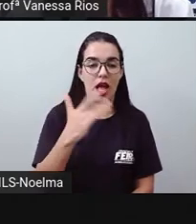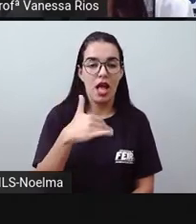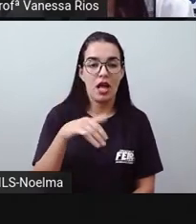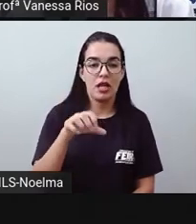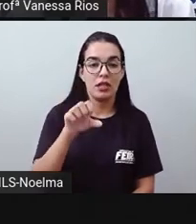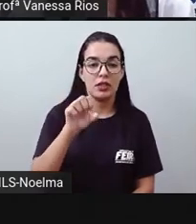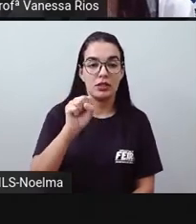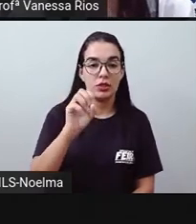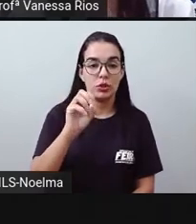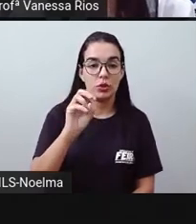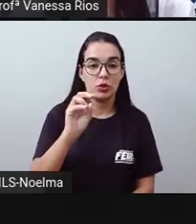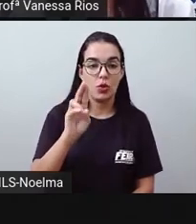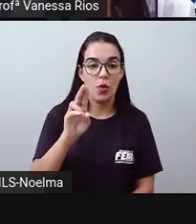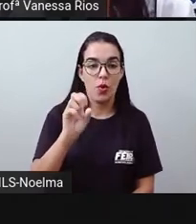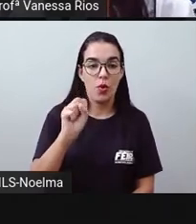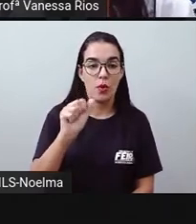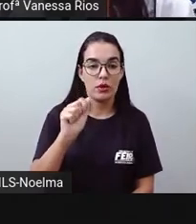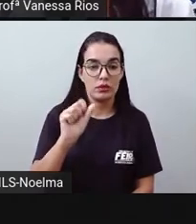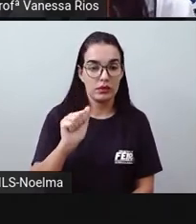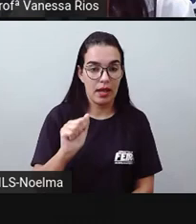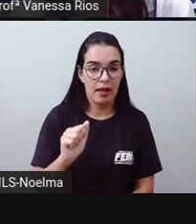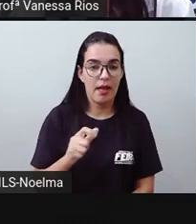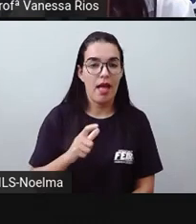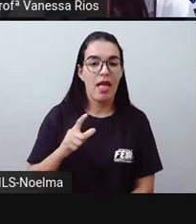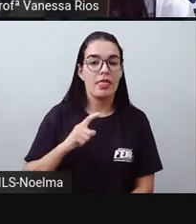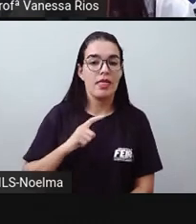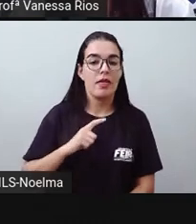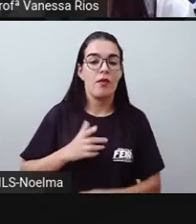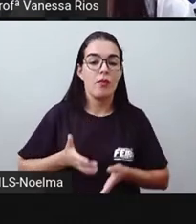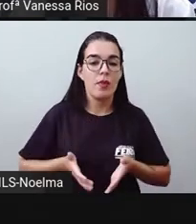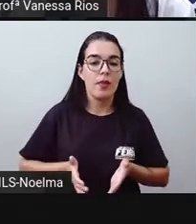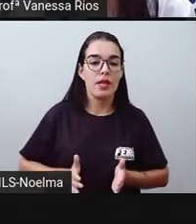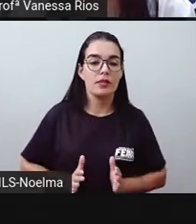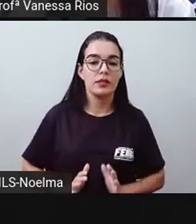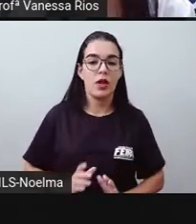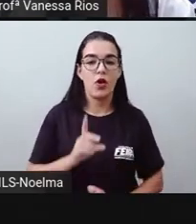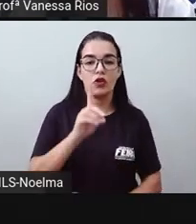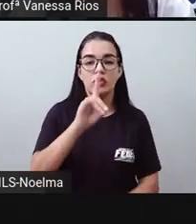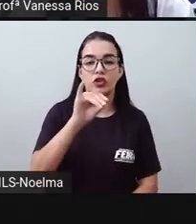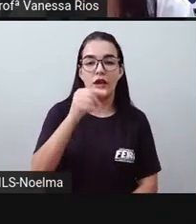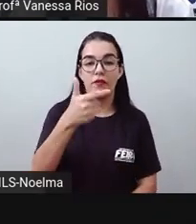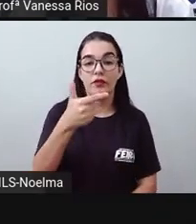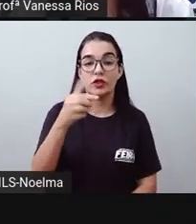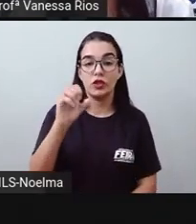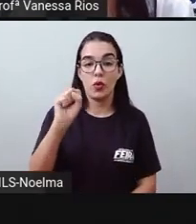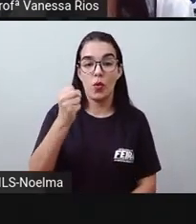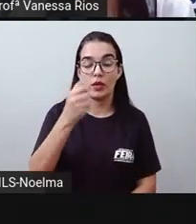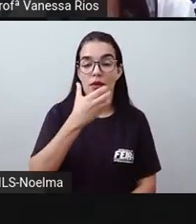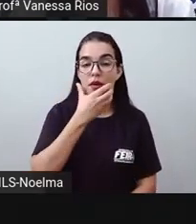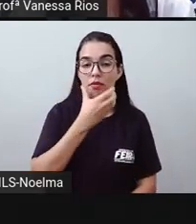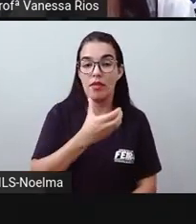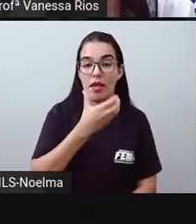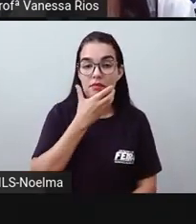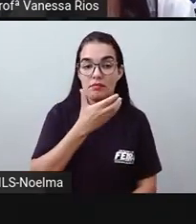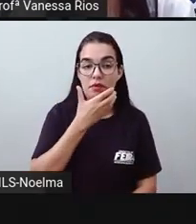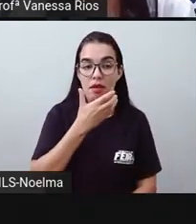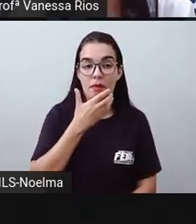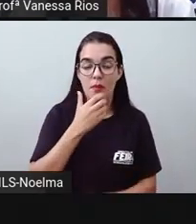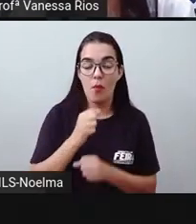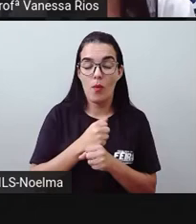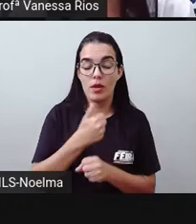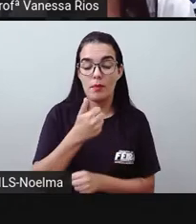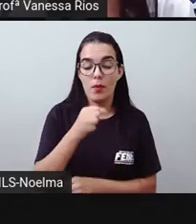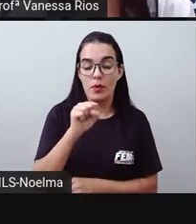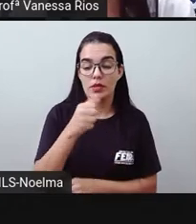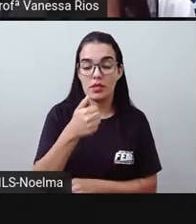nasceu aí em Arroio Grande, 28 de dezembro de 1813, em Petrópolis, e morreu em